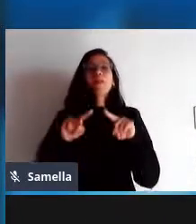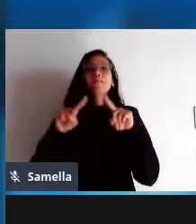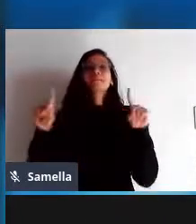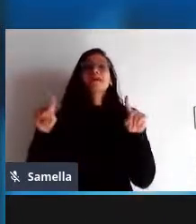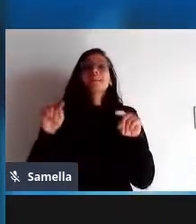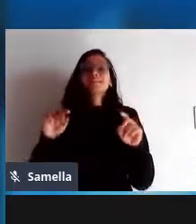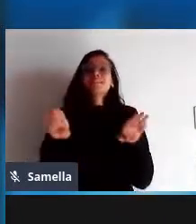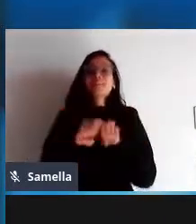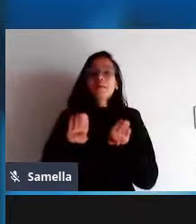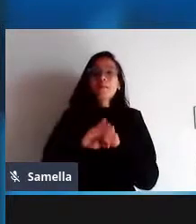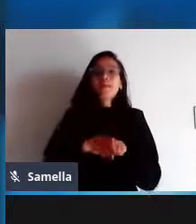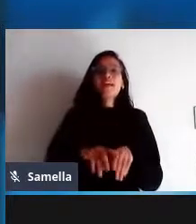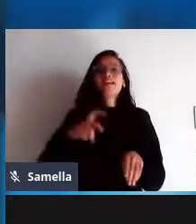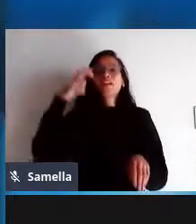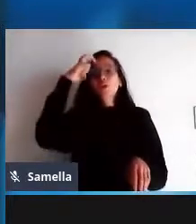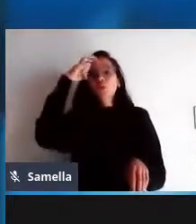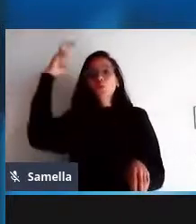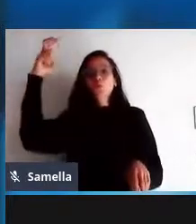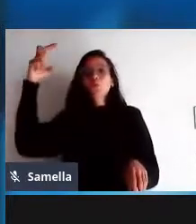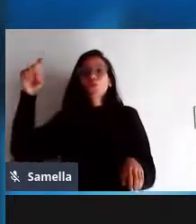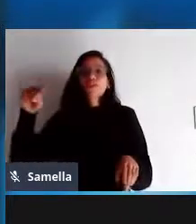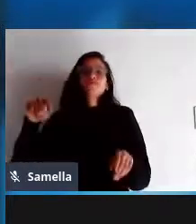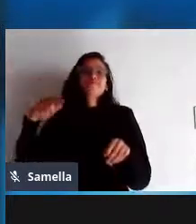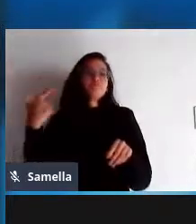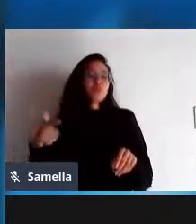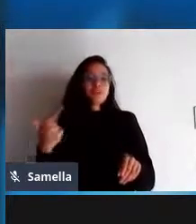você não tem comunidade vamos entender por que